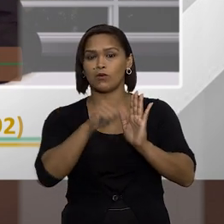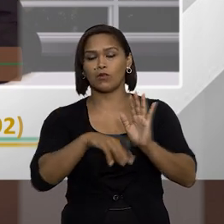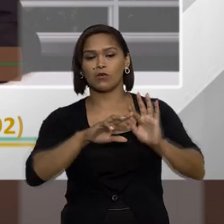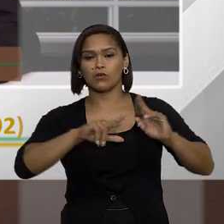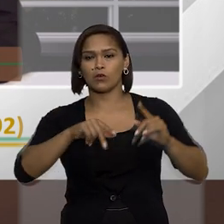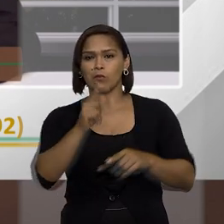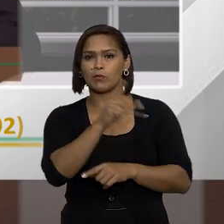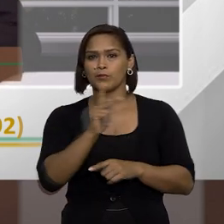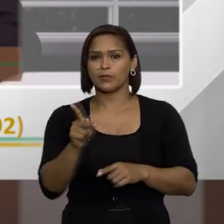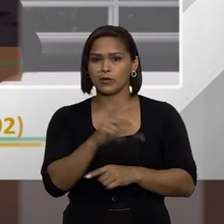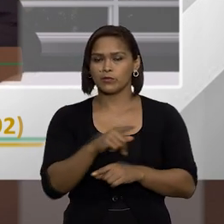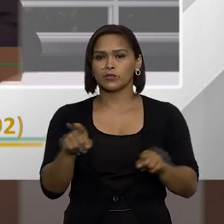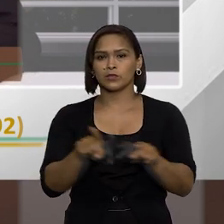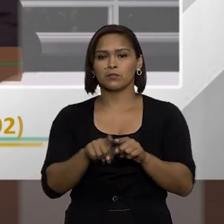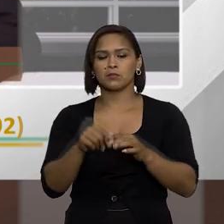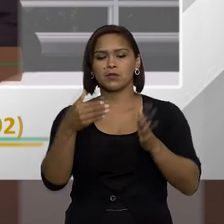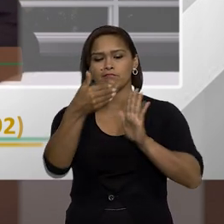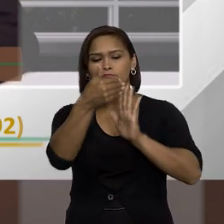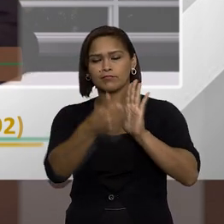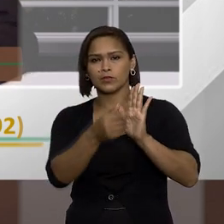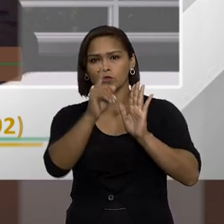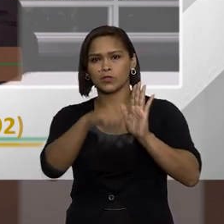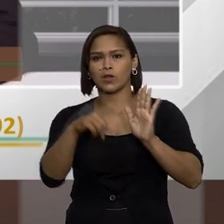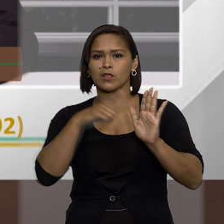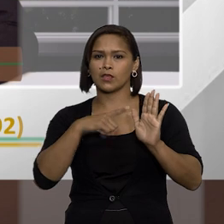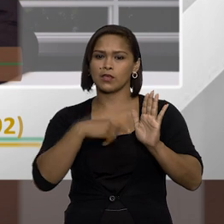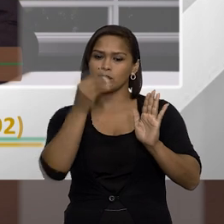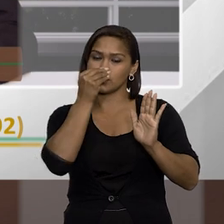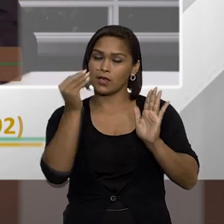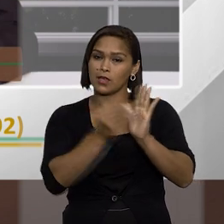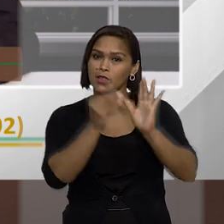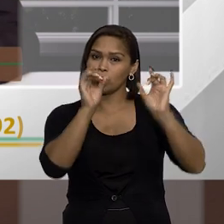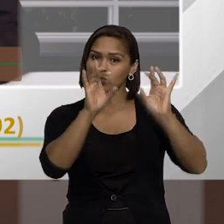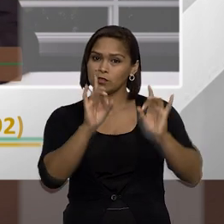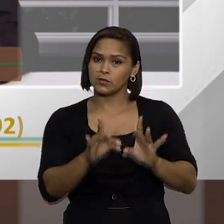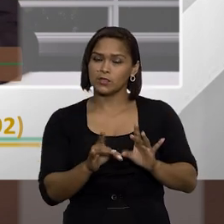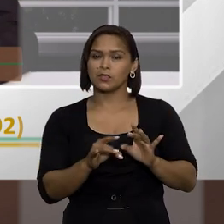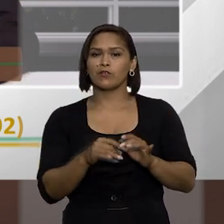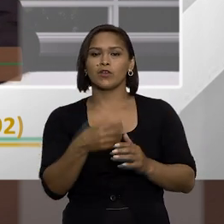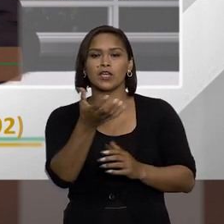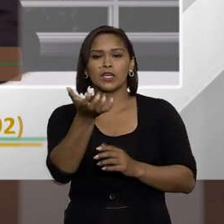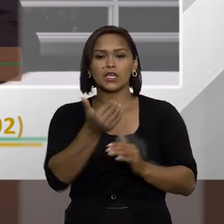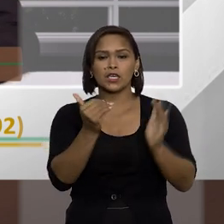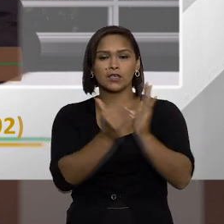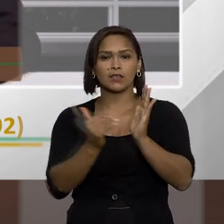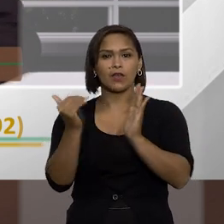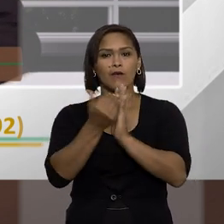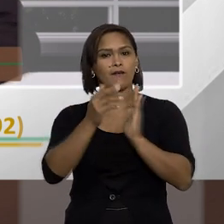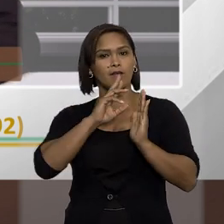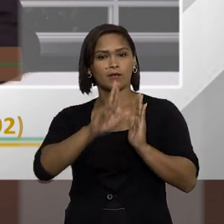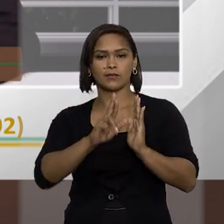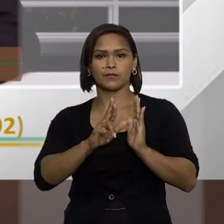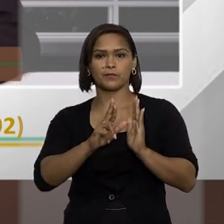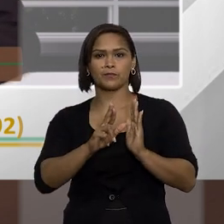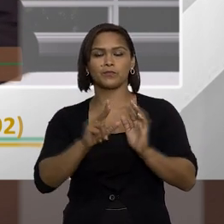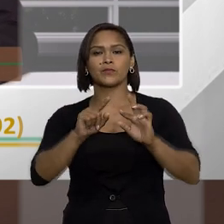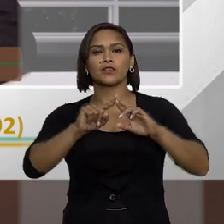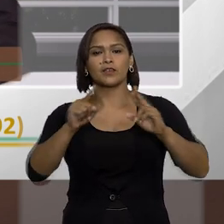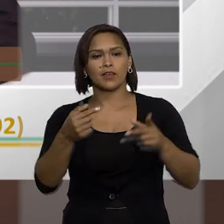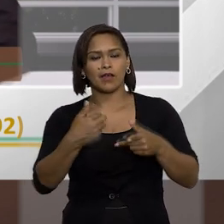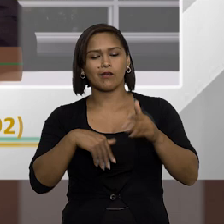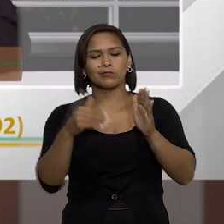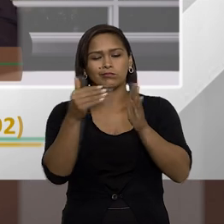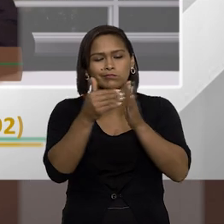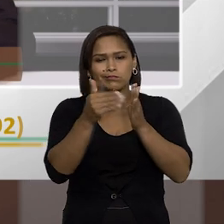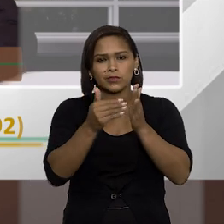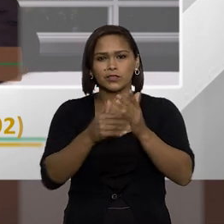e como o professor Daudi ali também apontou teria que ser aquele dolo específico dolo com a intenção de alcançar aquele resultado é